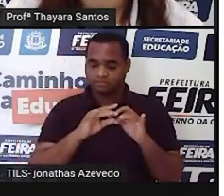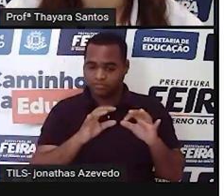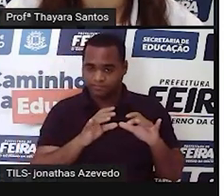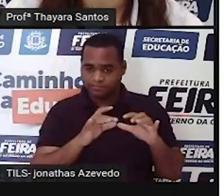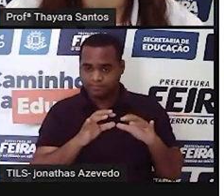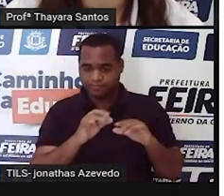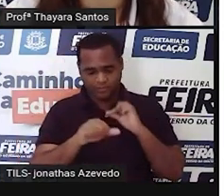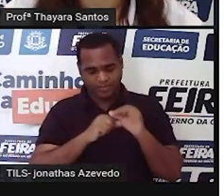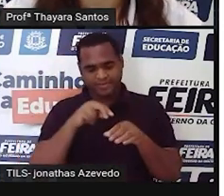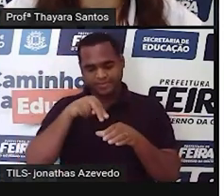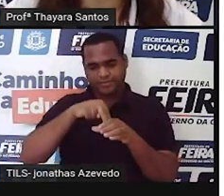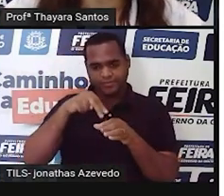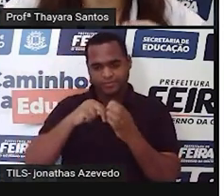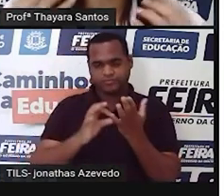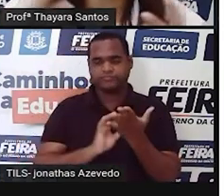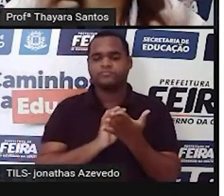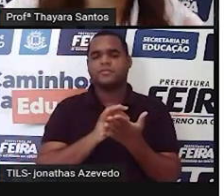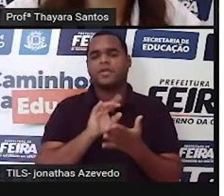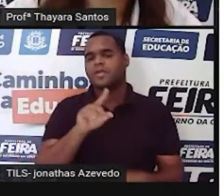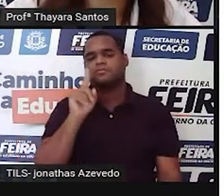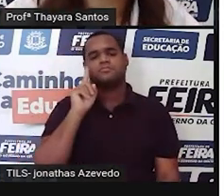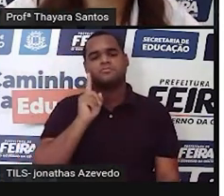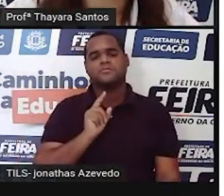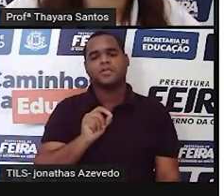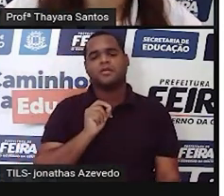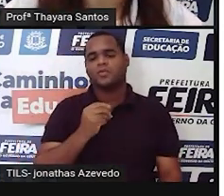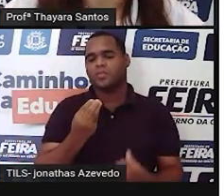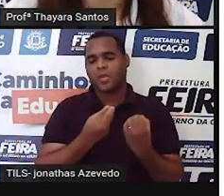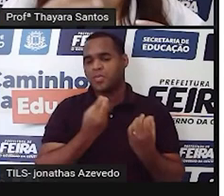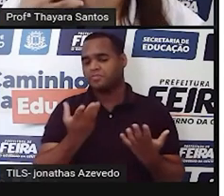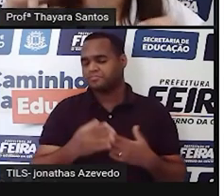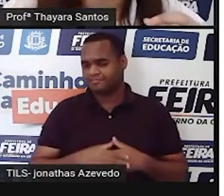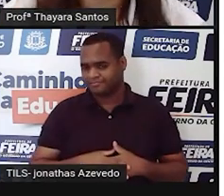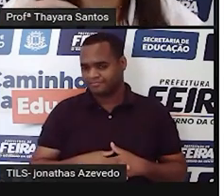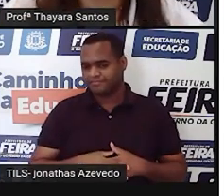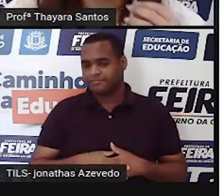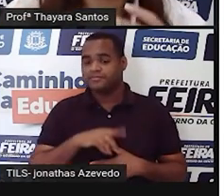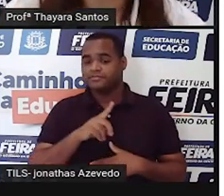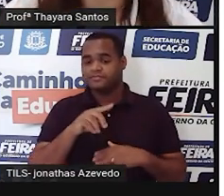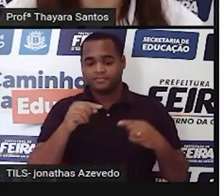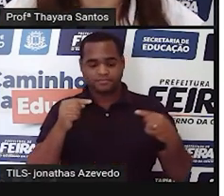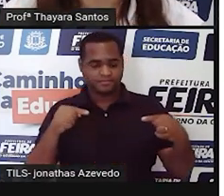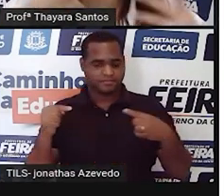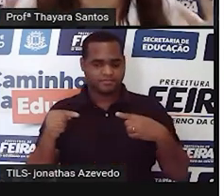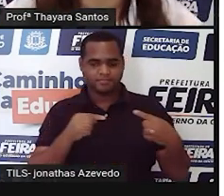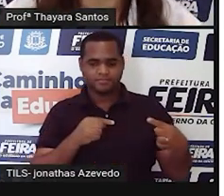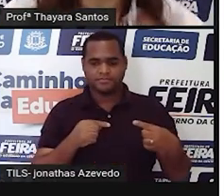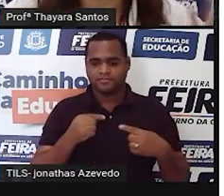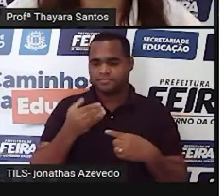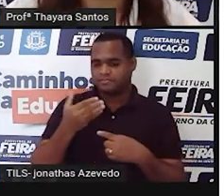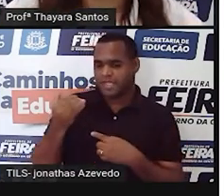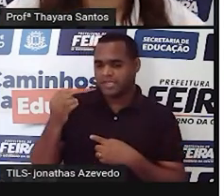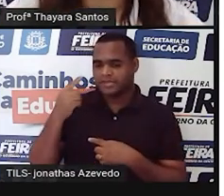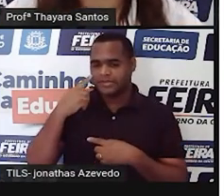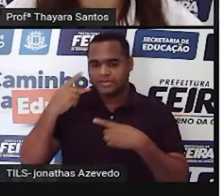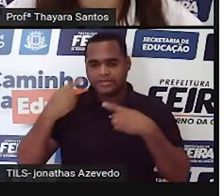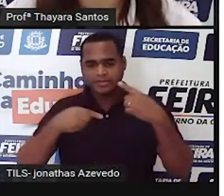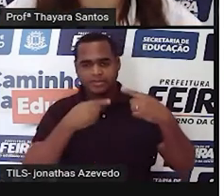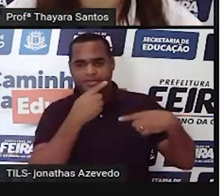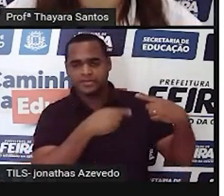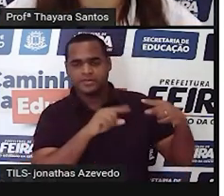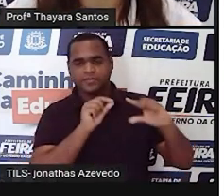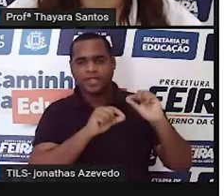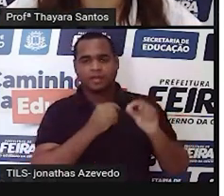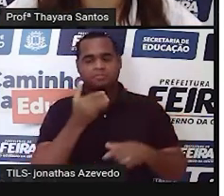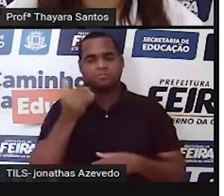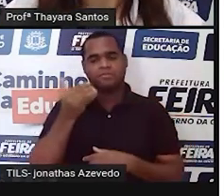núcleo das células, mas não sabia como ela era de fato. Então, eles estavam disputando para ver quem ia desvendar esse material